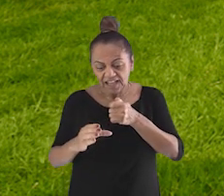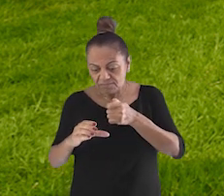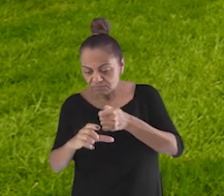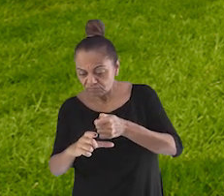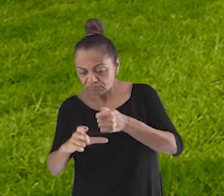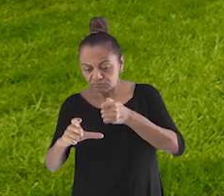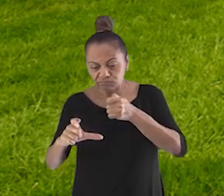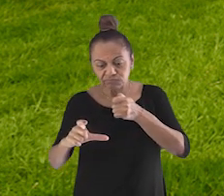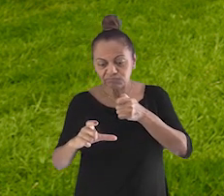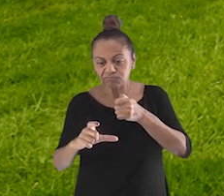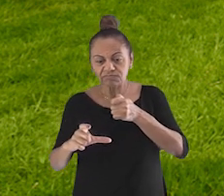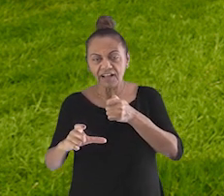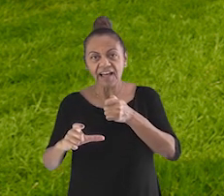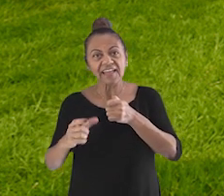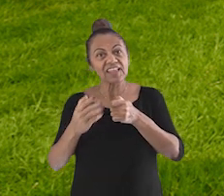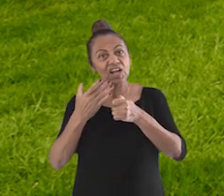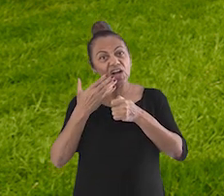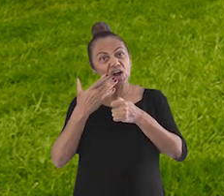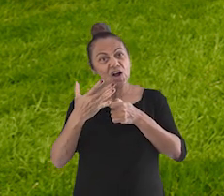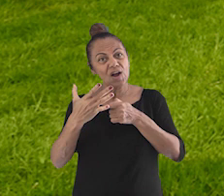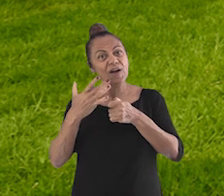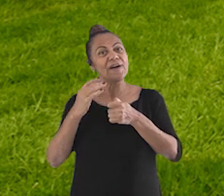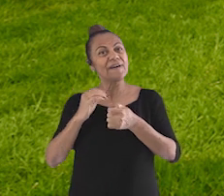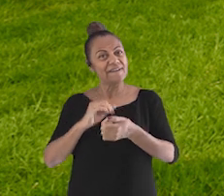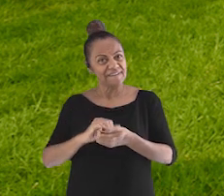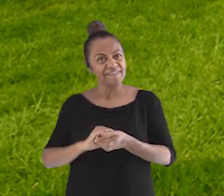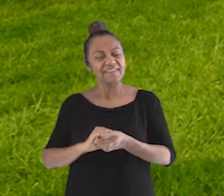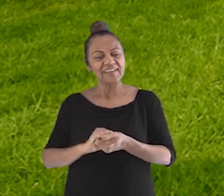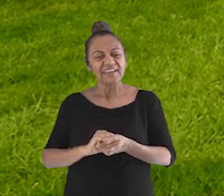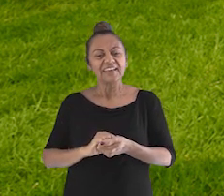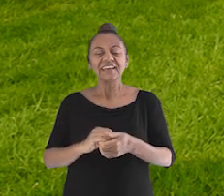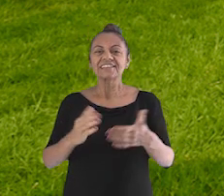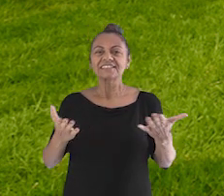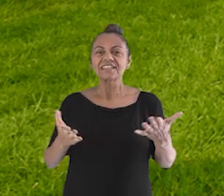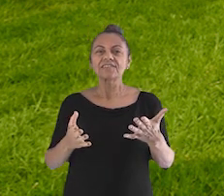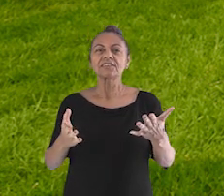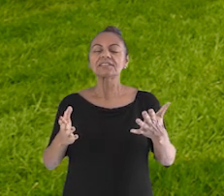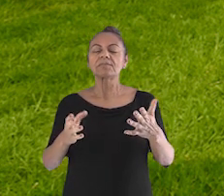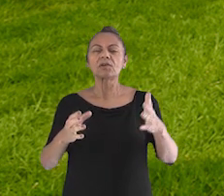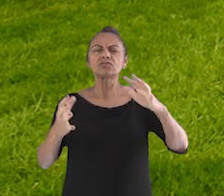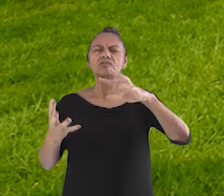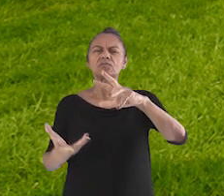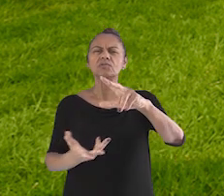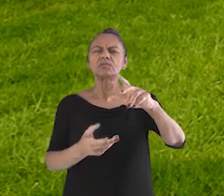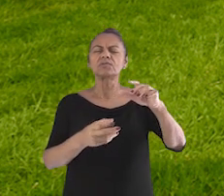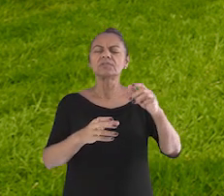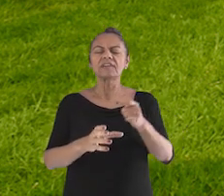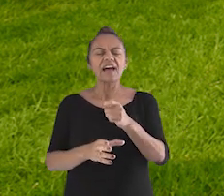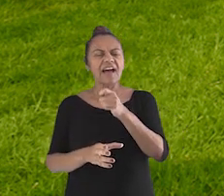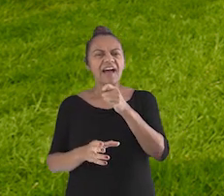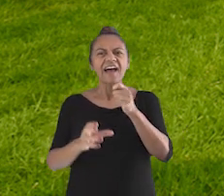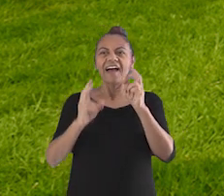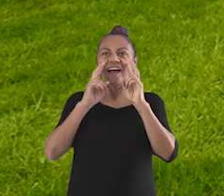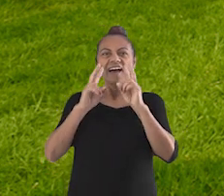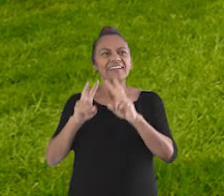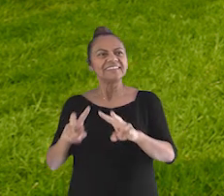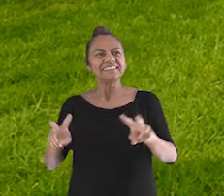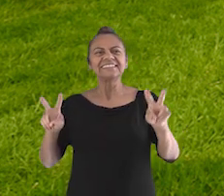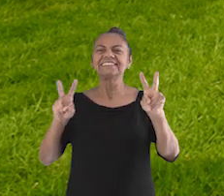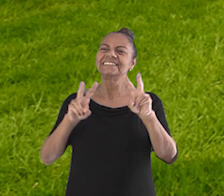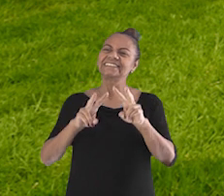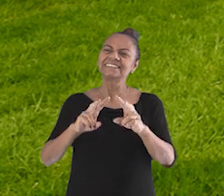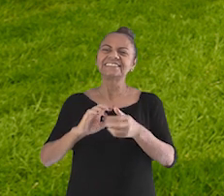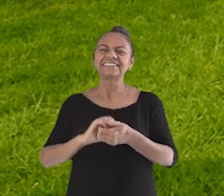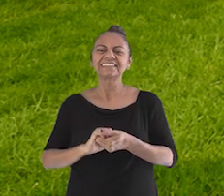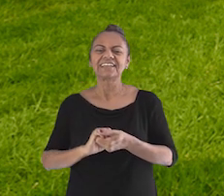lares. E essa lupa tem uma cor colorida na sua lente. Assim, você pode enxergar o mundo com outra cor.